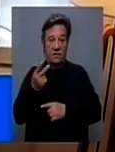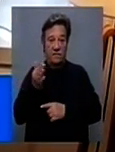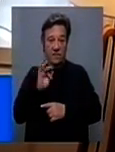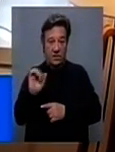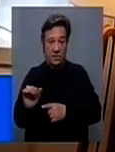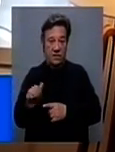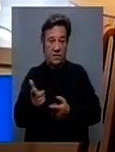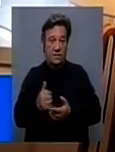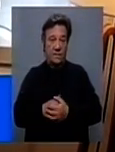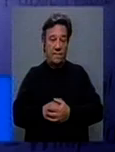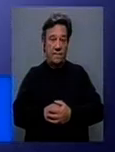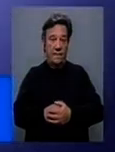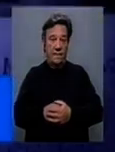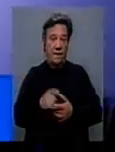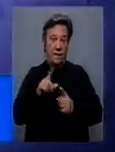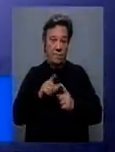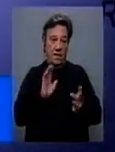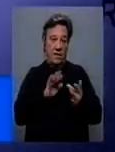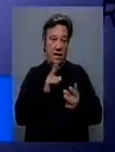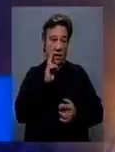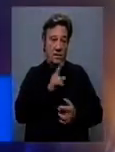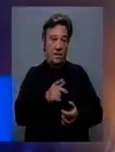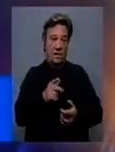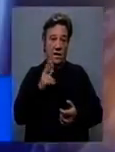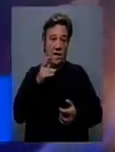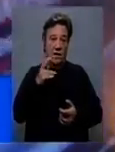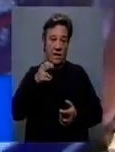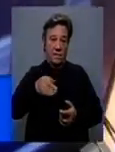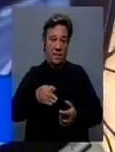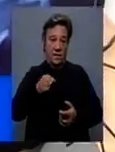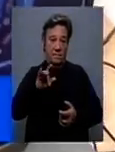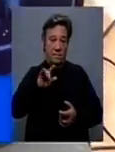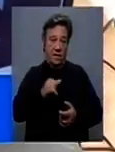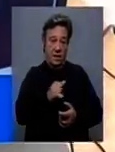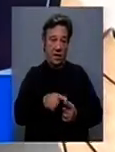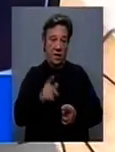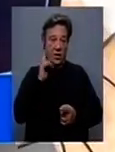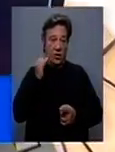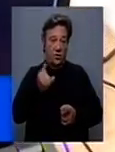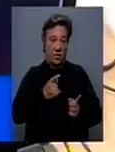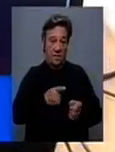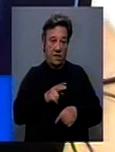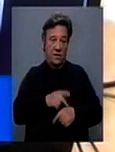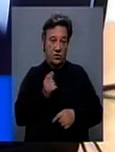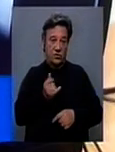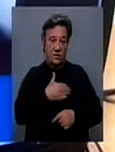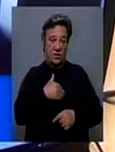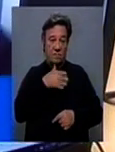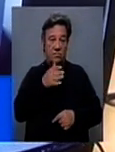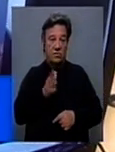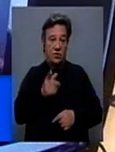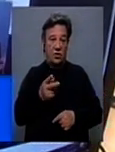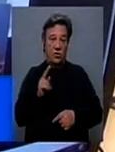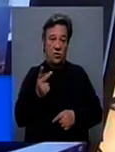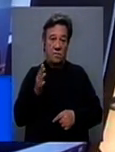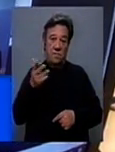e pela internet, na RTP Play. A 2 de março, a Direção-Geral de Saúde anunciava os